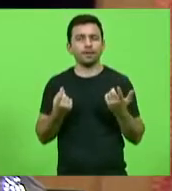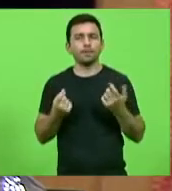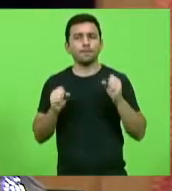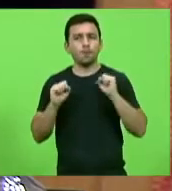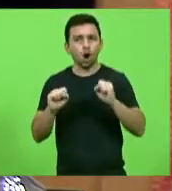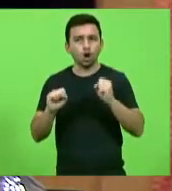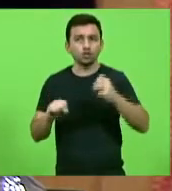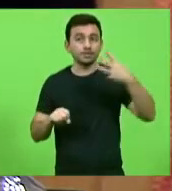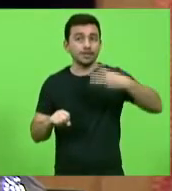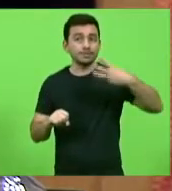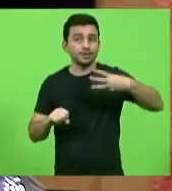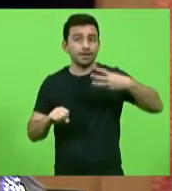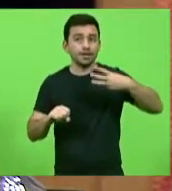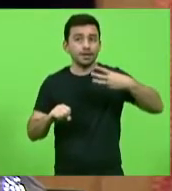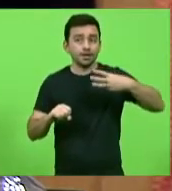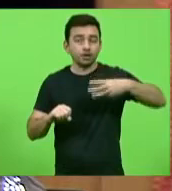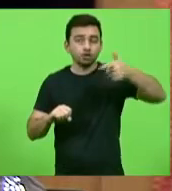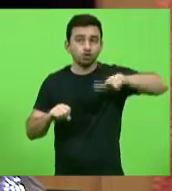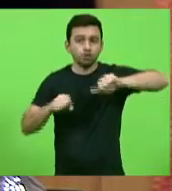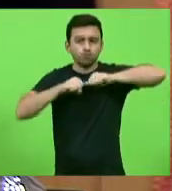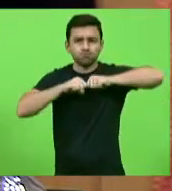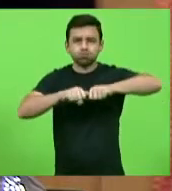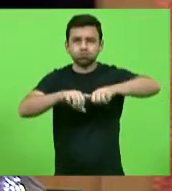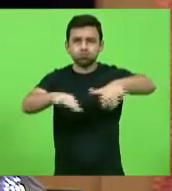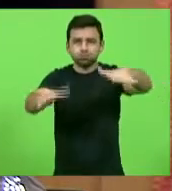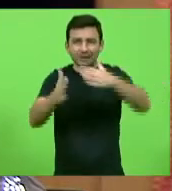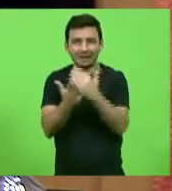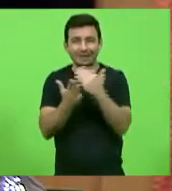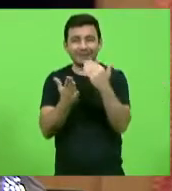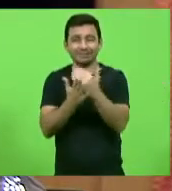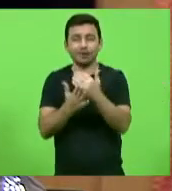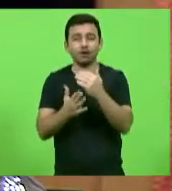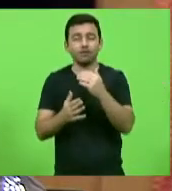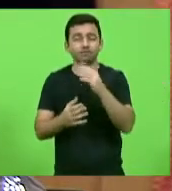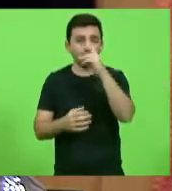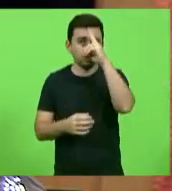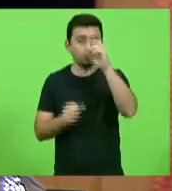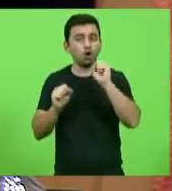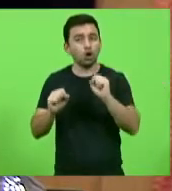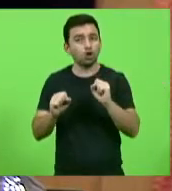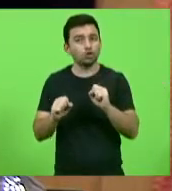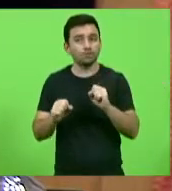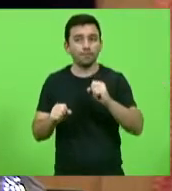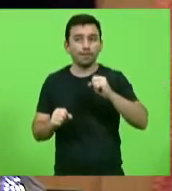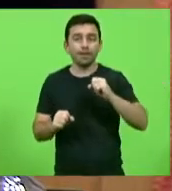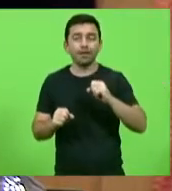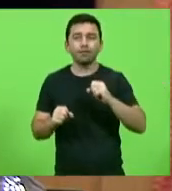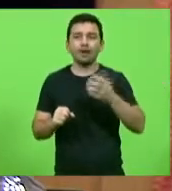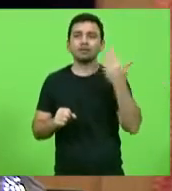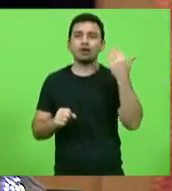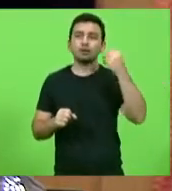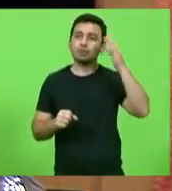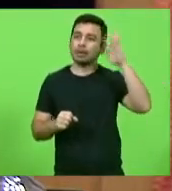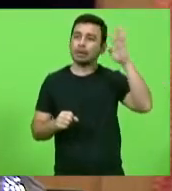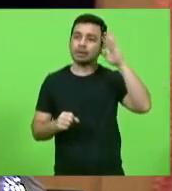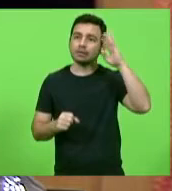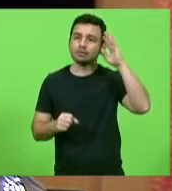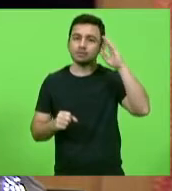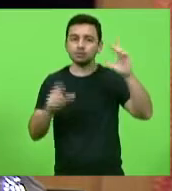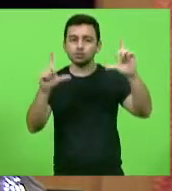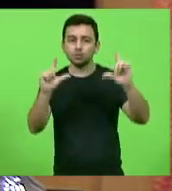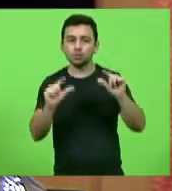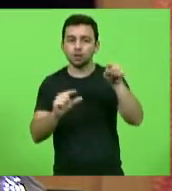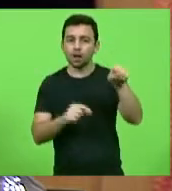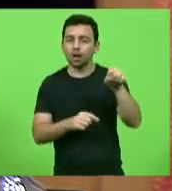terceira onda dessa pandemia, e viu uma redução no oeste, Pecó conseguiu controlar a